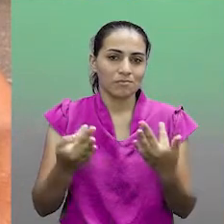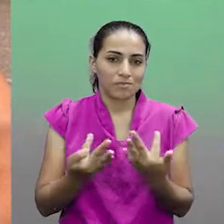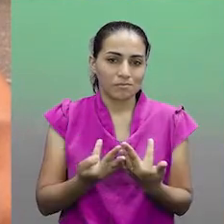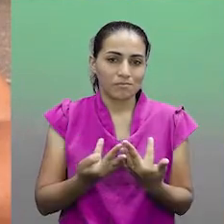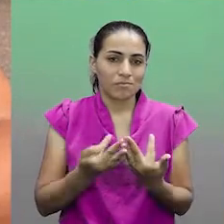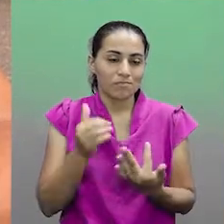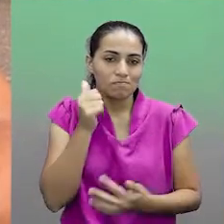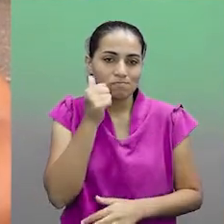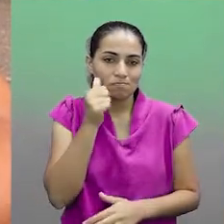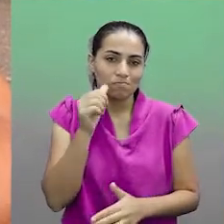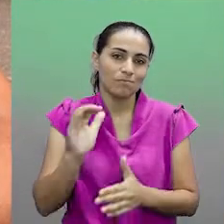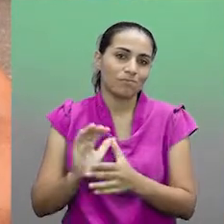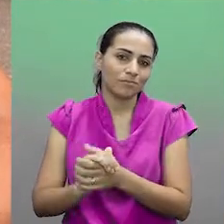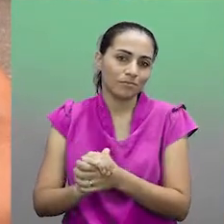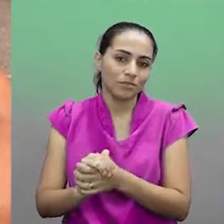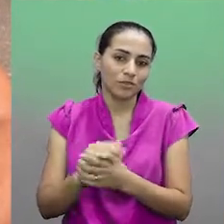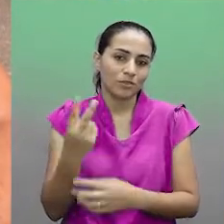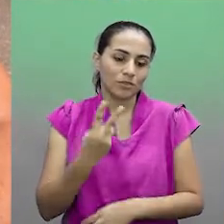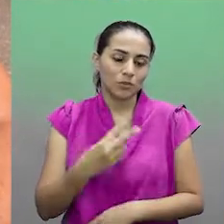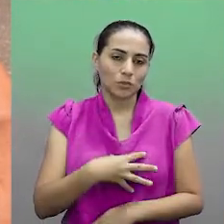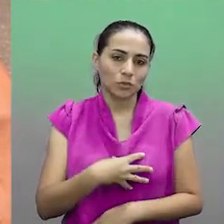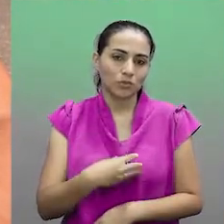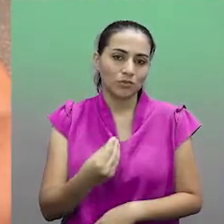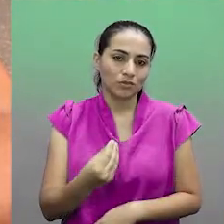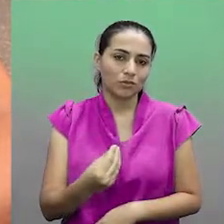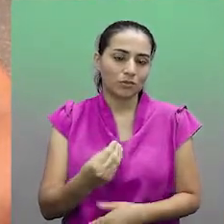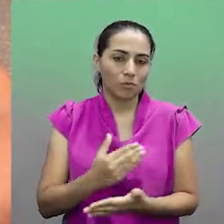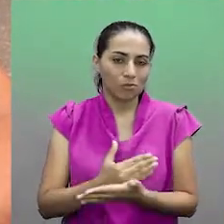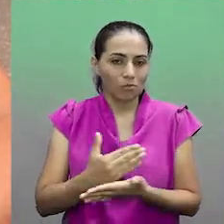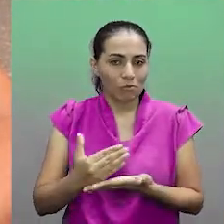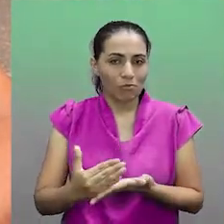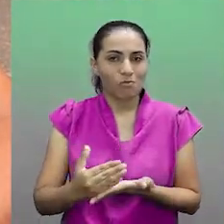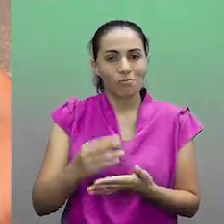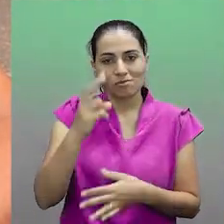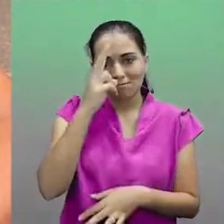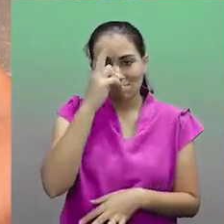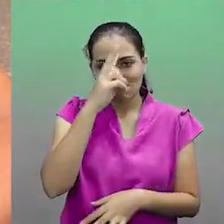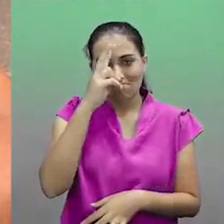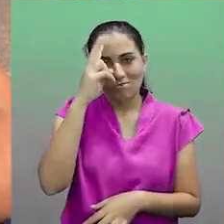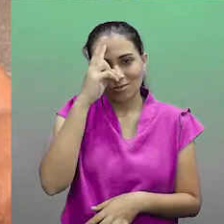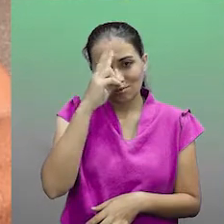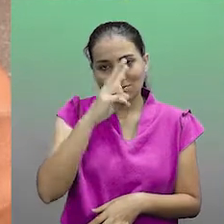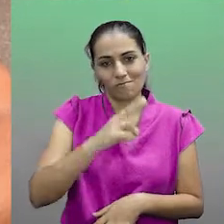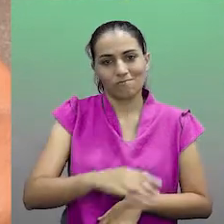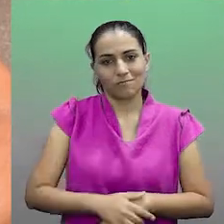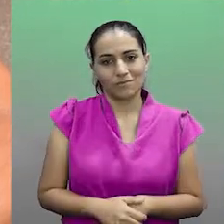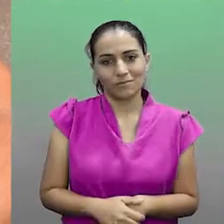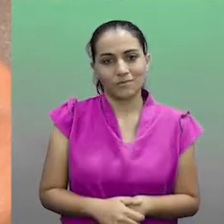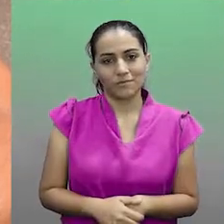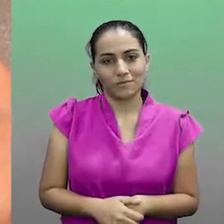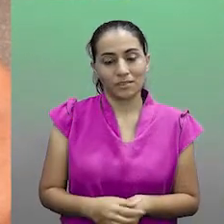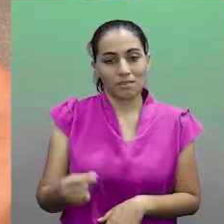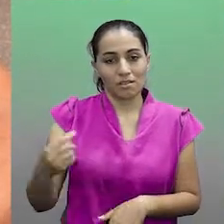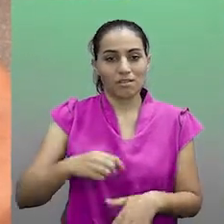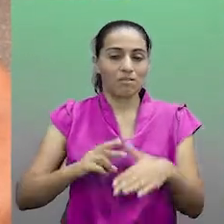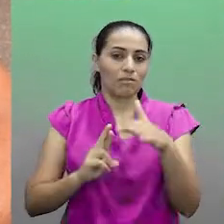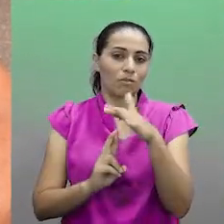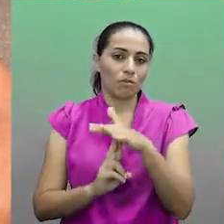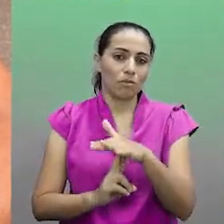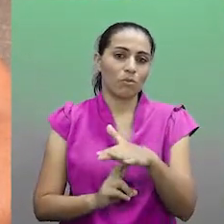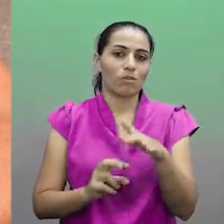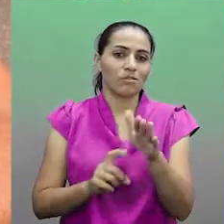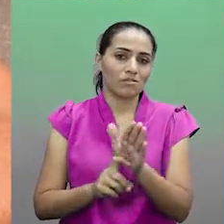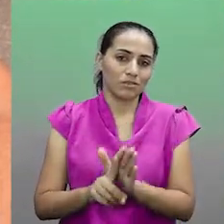minha esposa e meus dois filhos, começar a minha trajetória. E é aqui, na rodoviária de